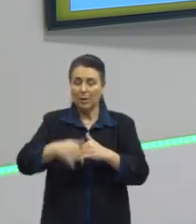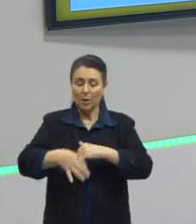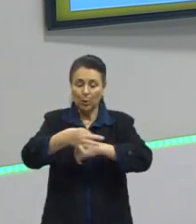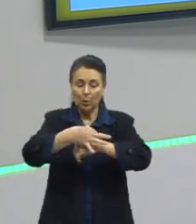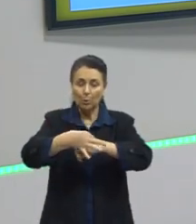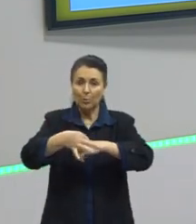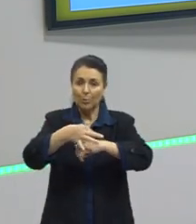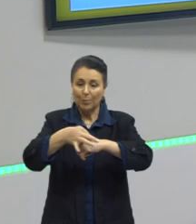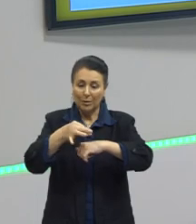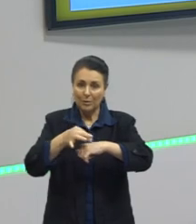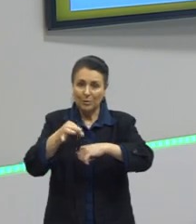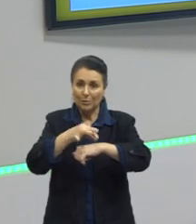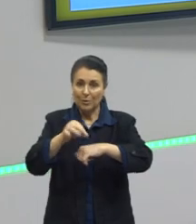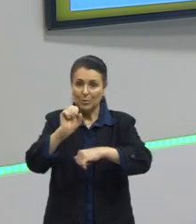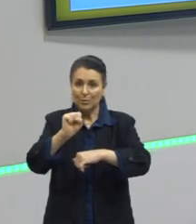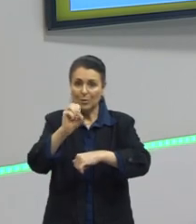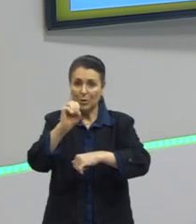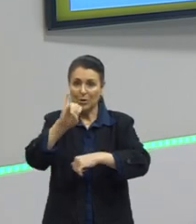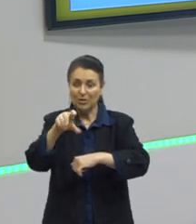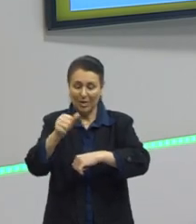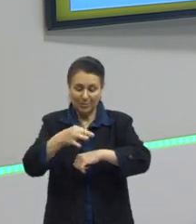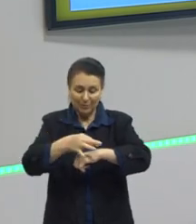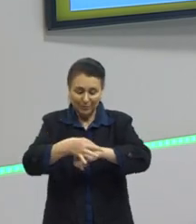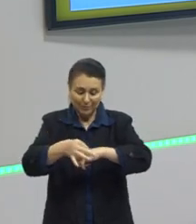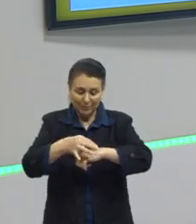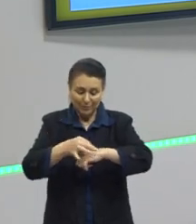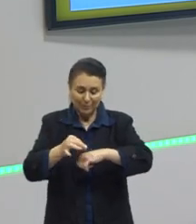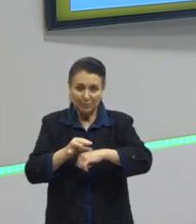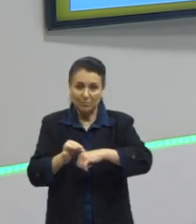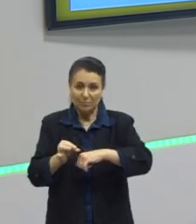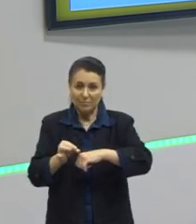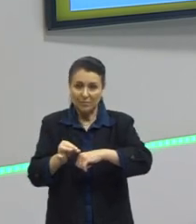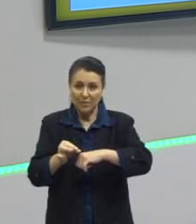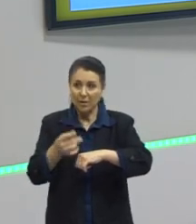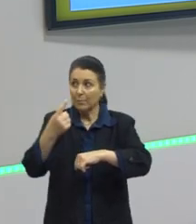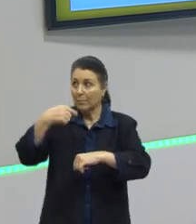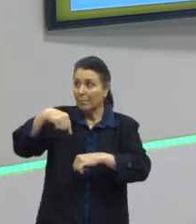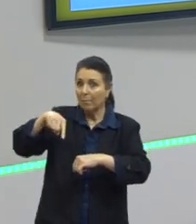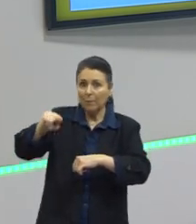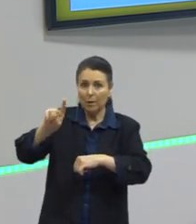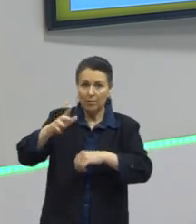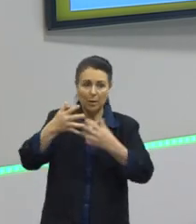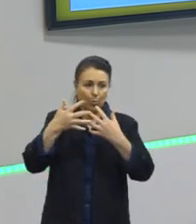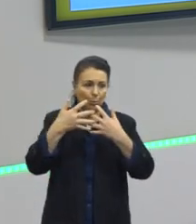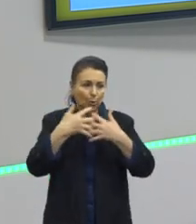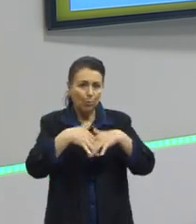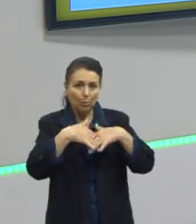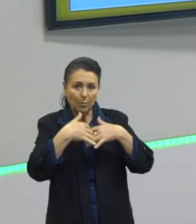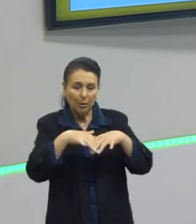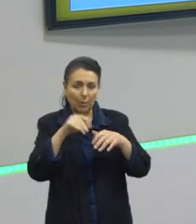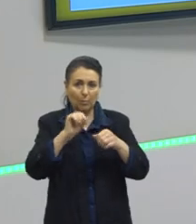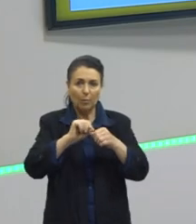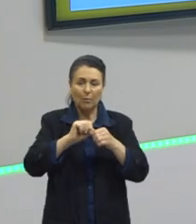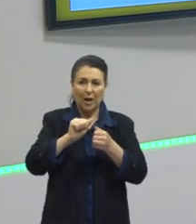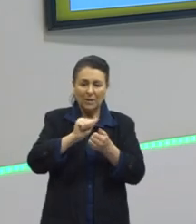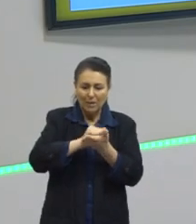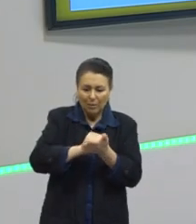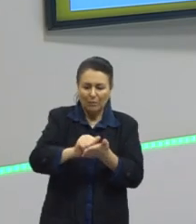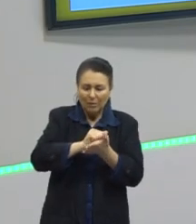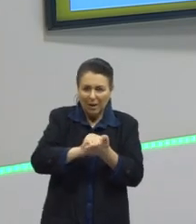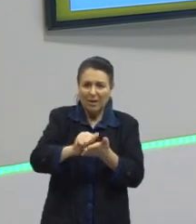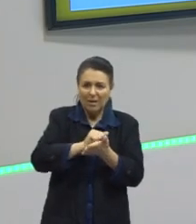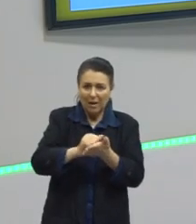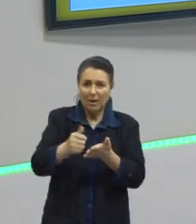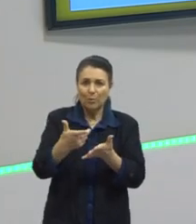beneficiamento que nós damos na soja hoje? É só descascar ela. E, né, bota no caminhão e leva. Não faz um farelo, não dá aquele